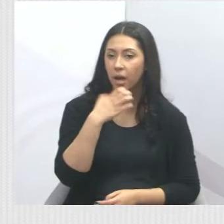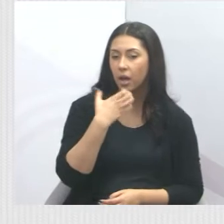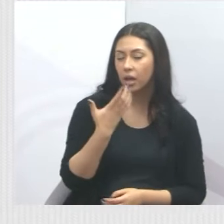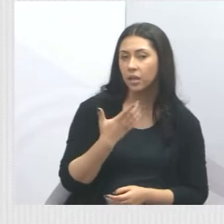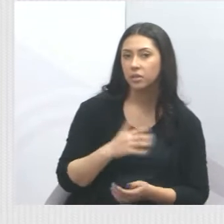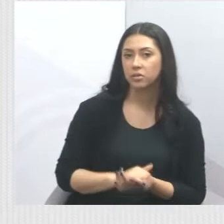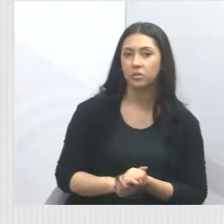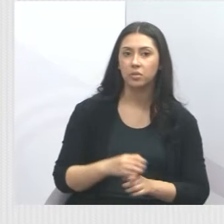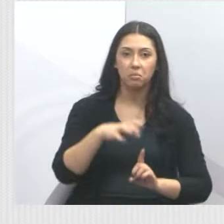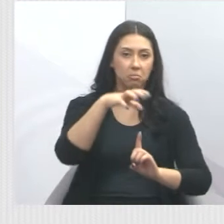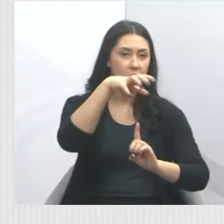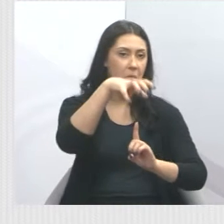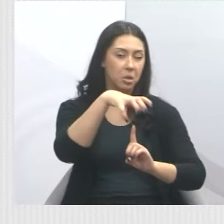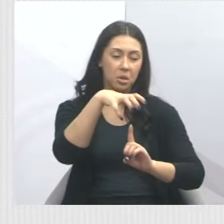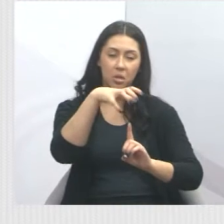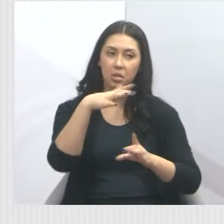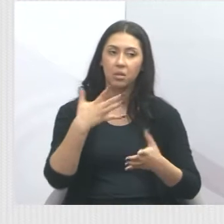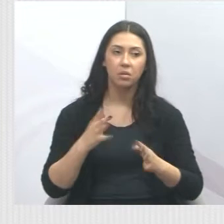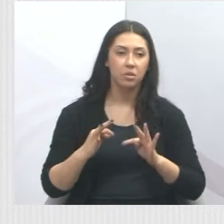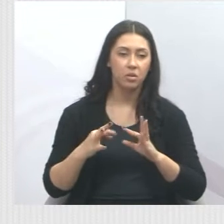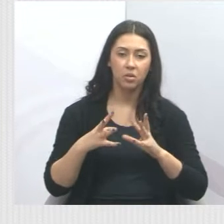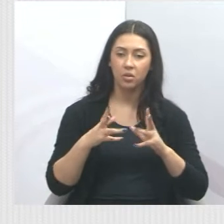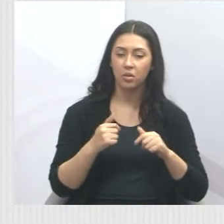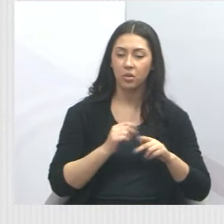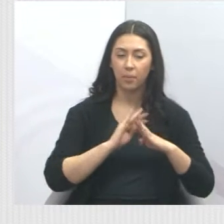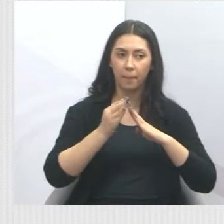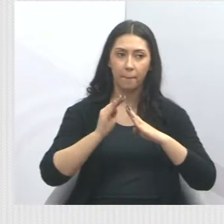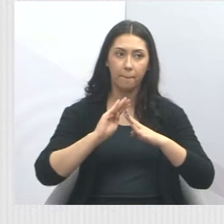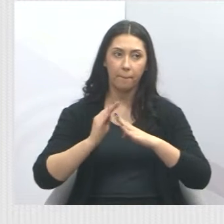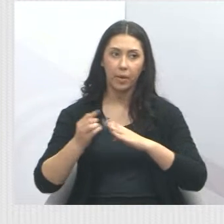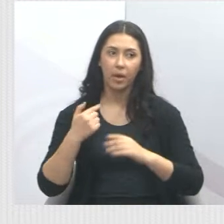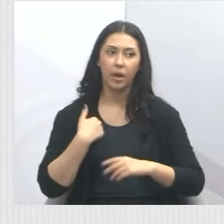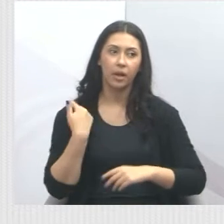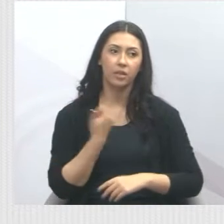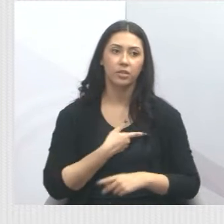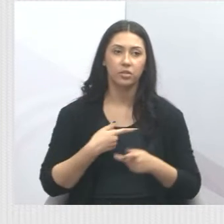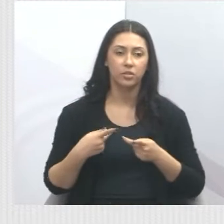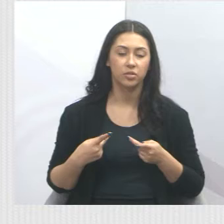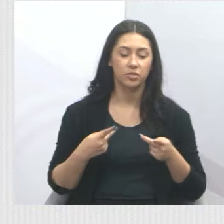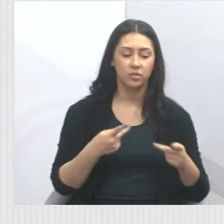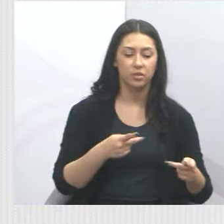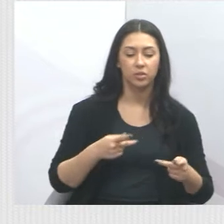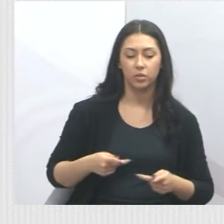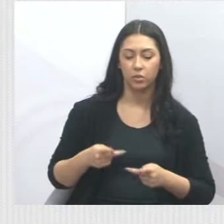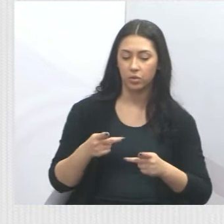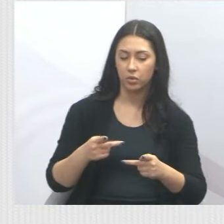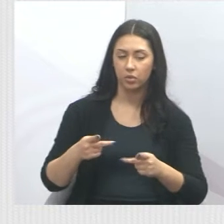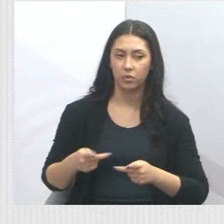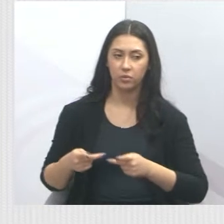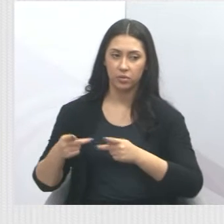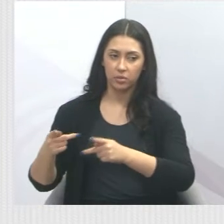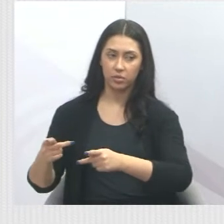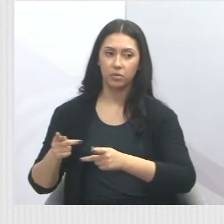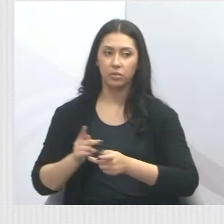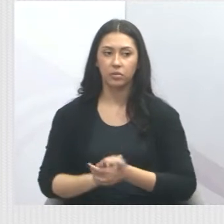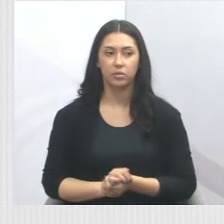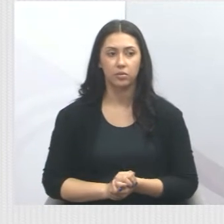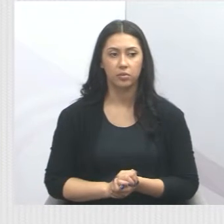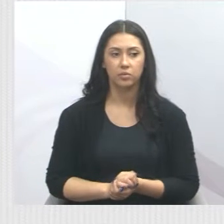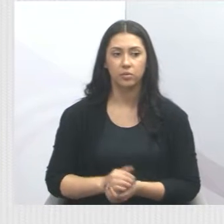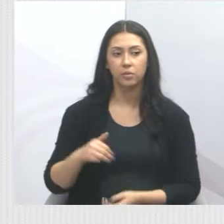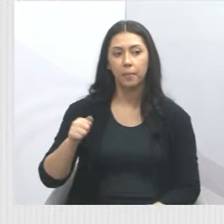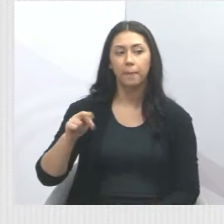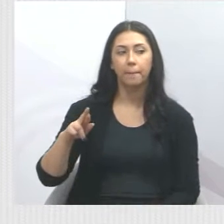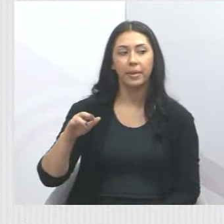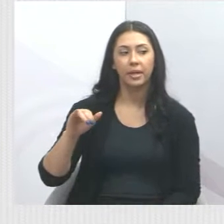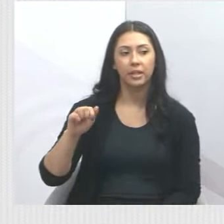central, estive no Jardim Paraíso, no Parque dos Príncipes, também no Cidade de Salvador, no